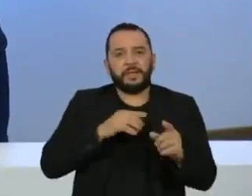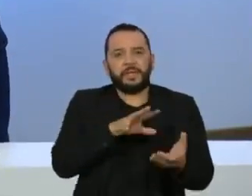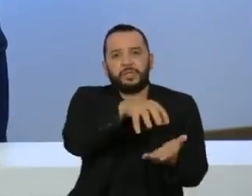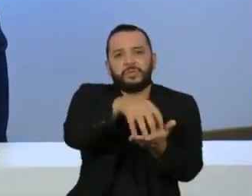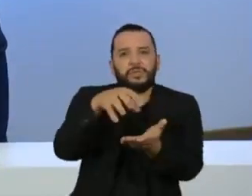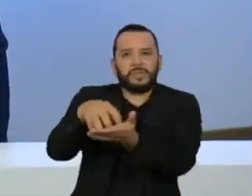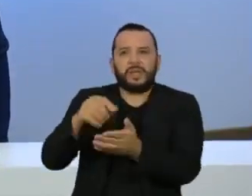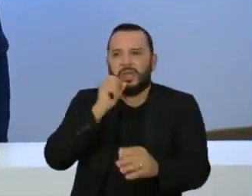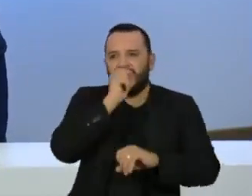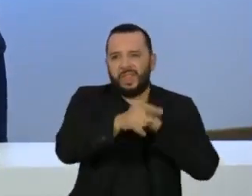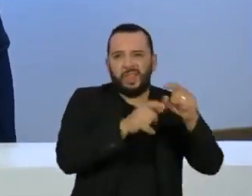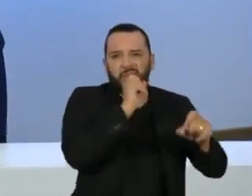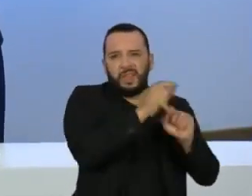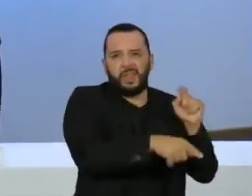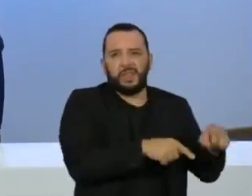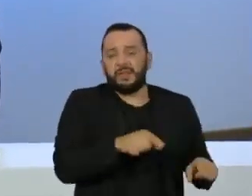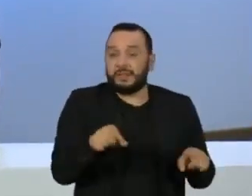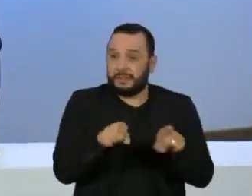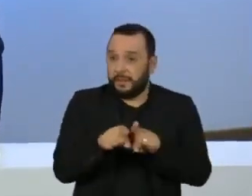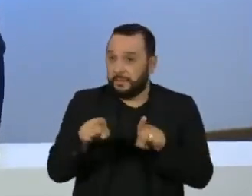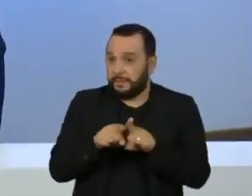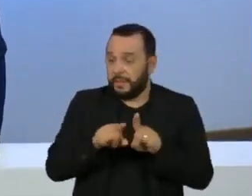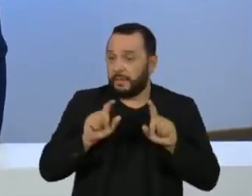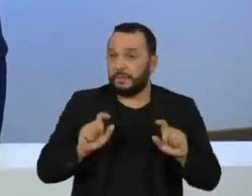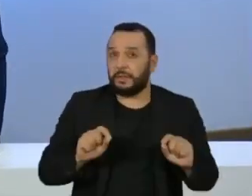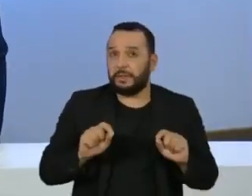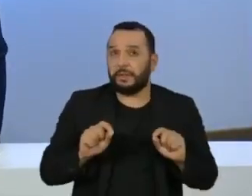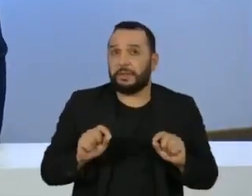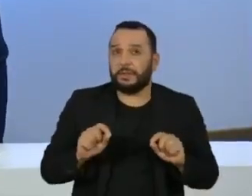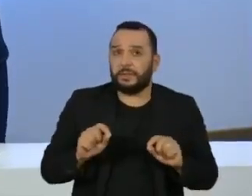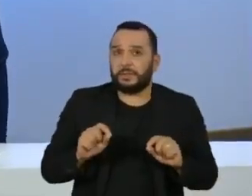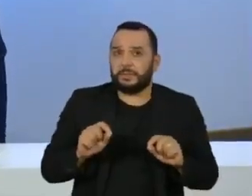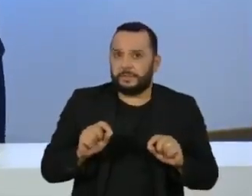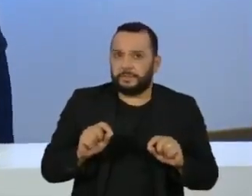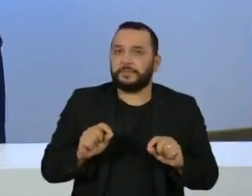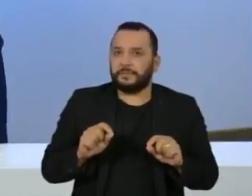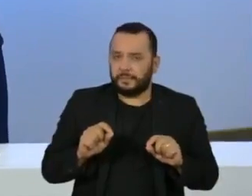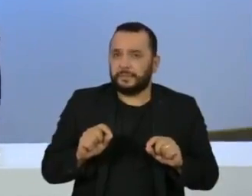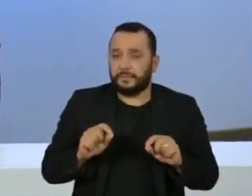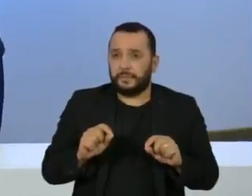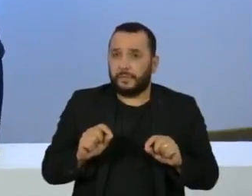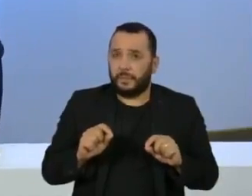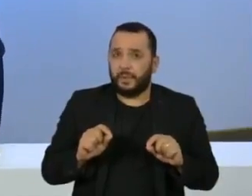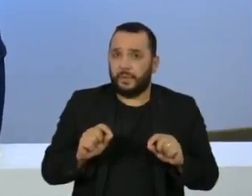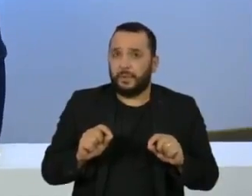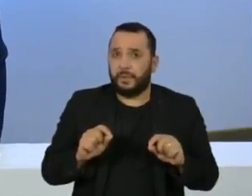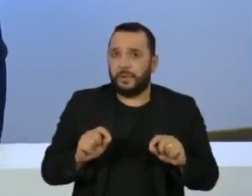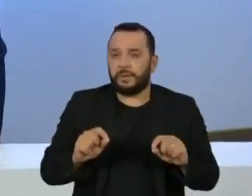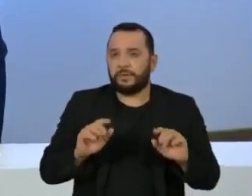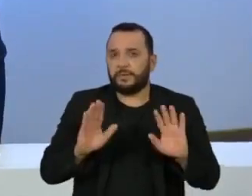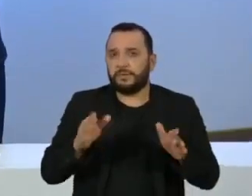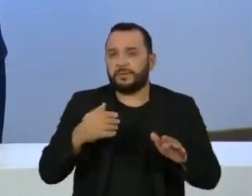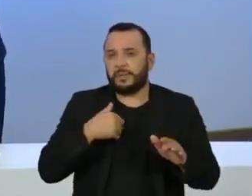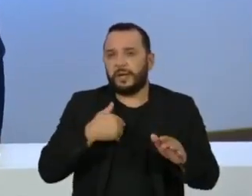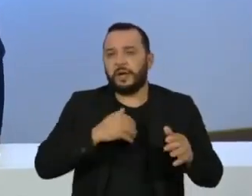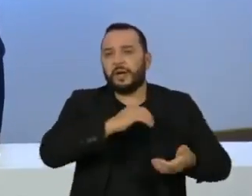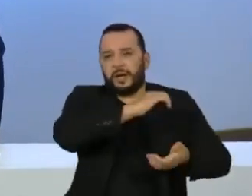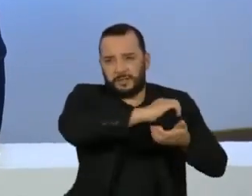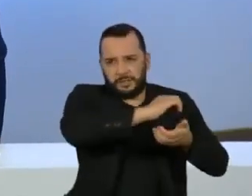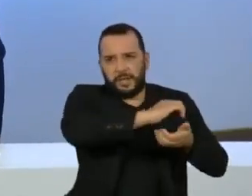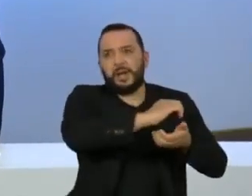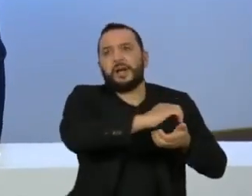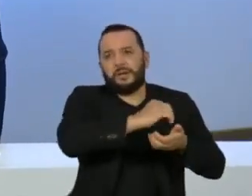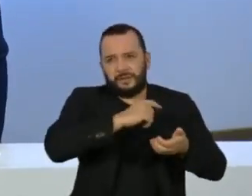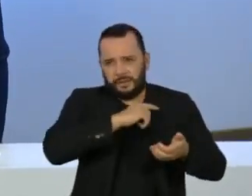precisa mencionar também a fragilização da imagem que tenta se colocar da imagem do Supremo Tribunal Federal, muitos